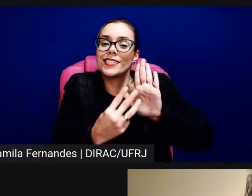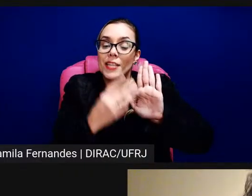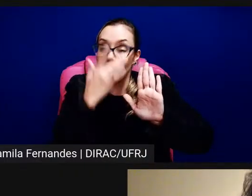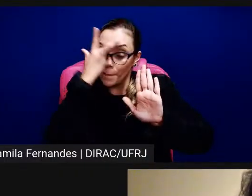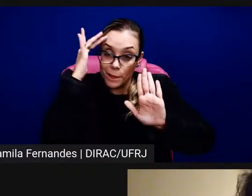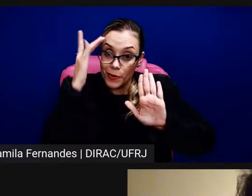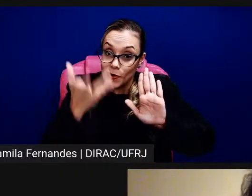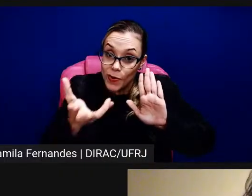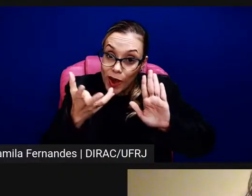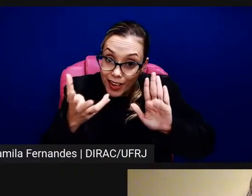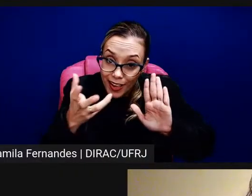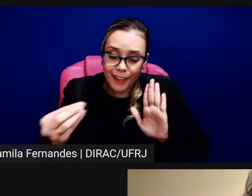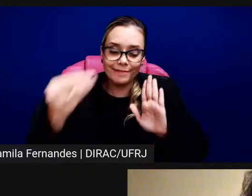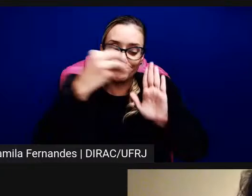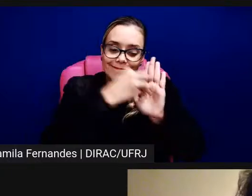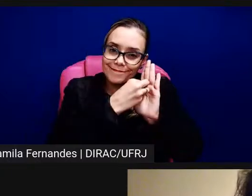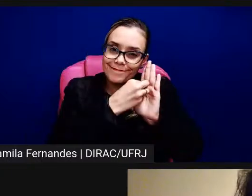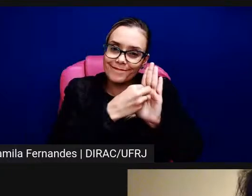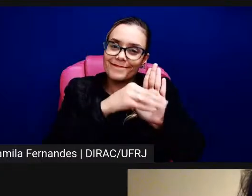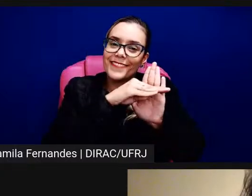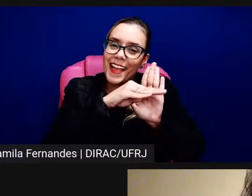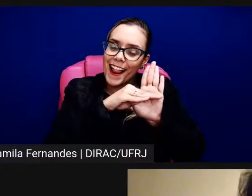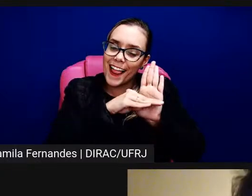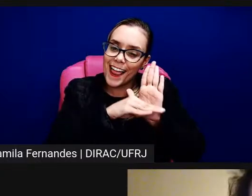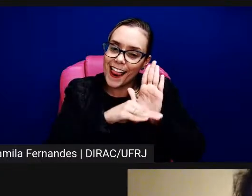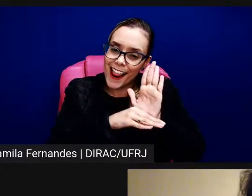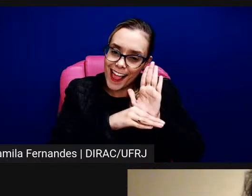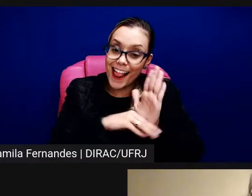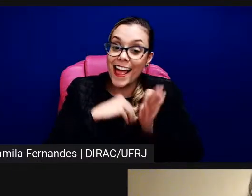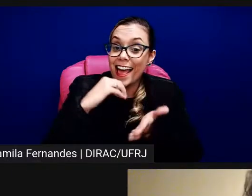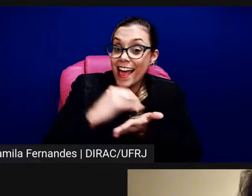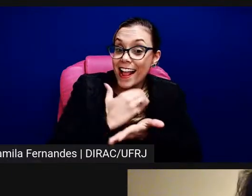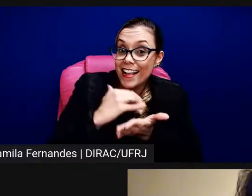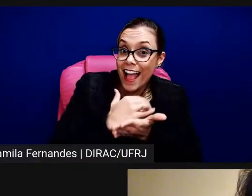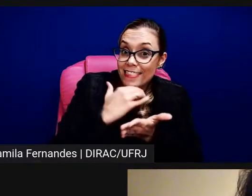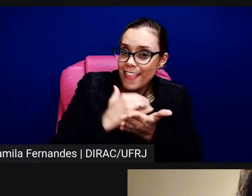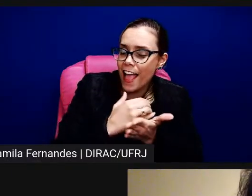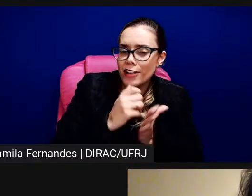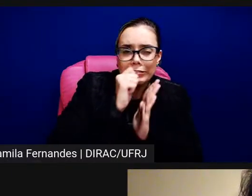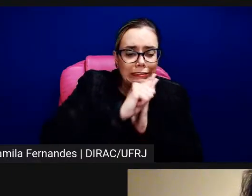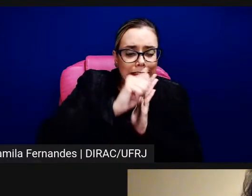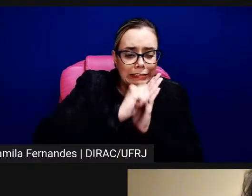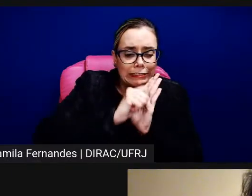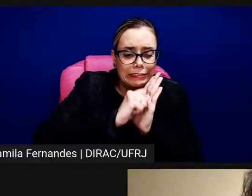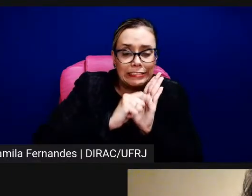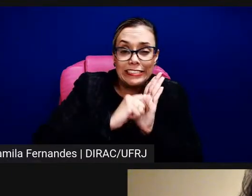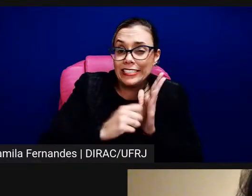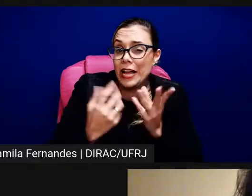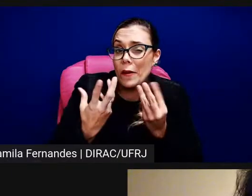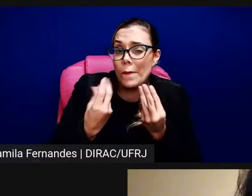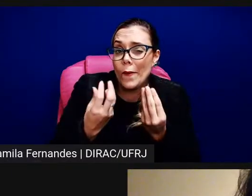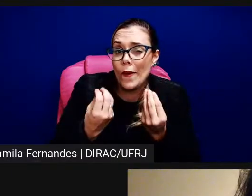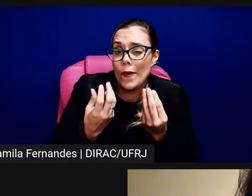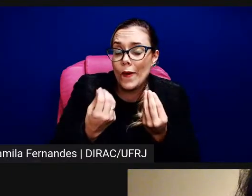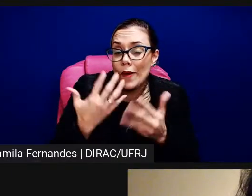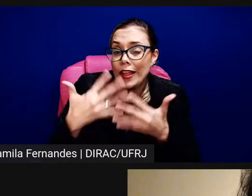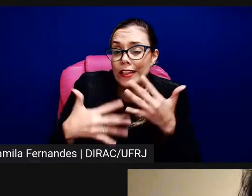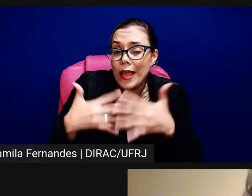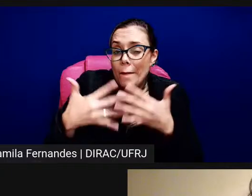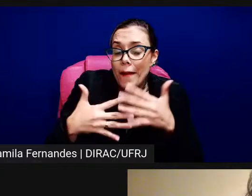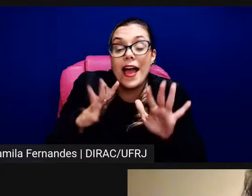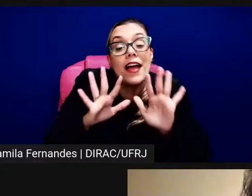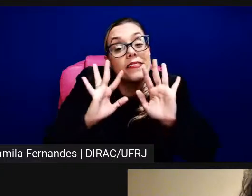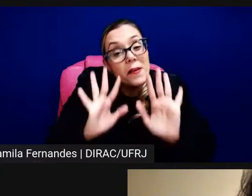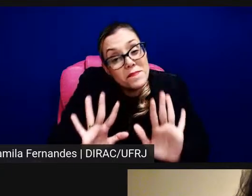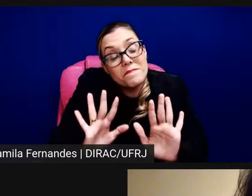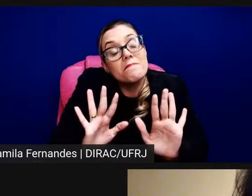aquele caderninho, que ele inclusive está bastante rabiscado, porque quando alguém desmarcava, alguém remarcava, não sei o mas eu tinha uma agenda aberta e era primeira